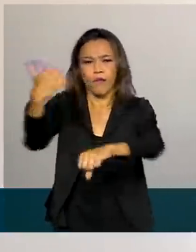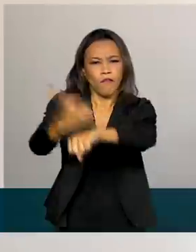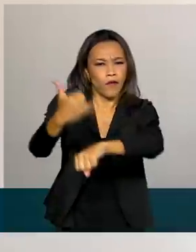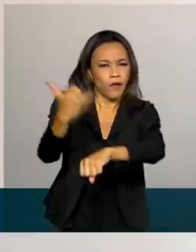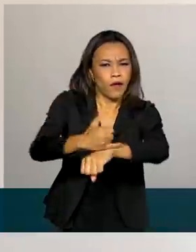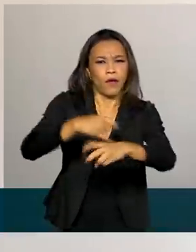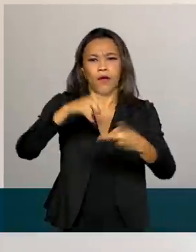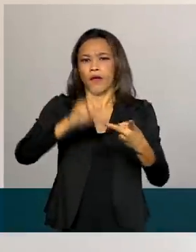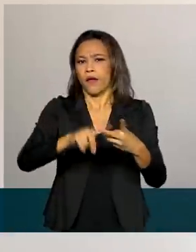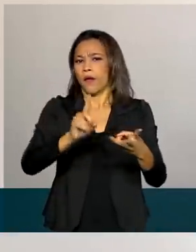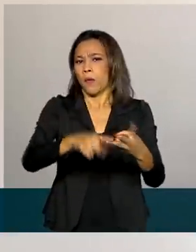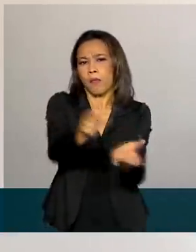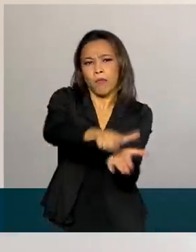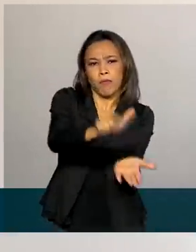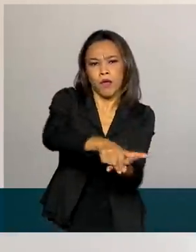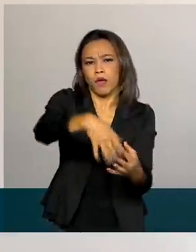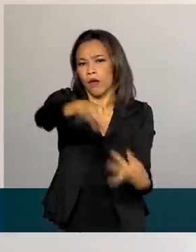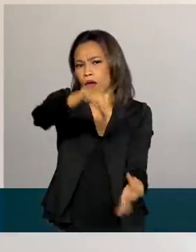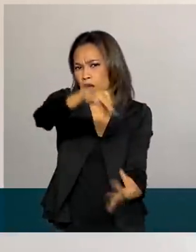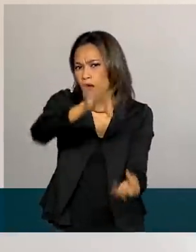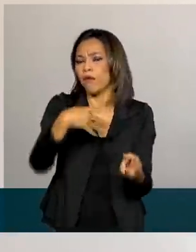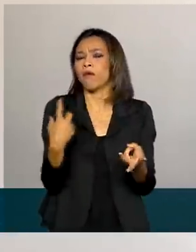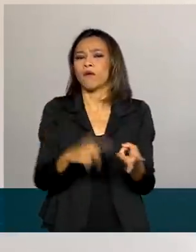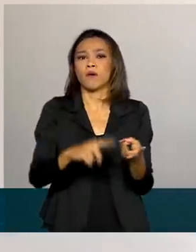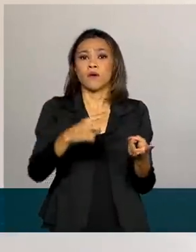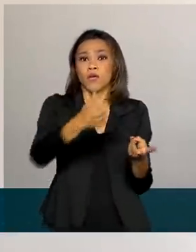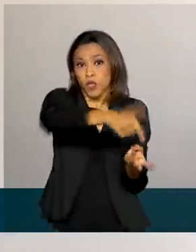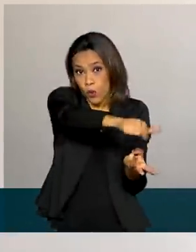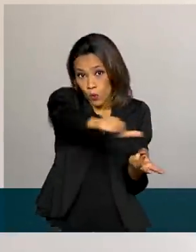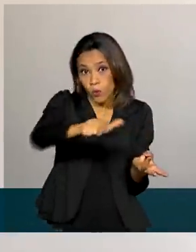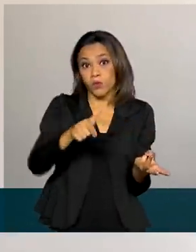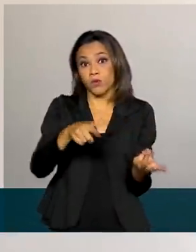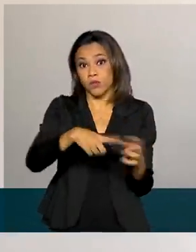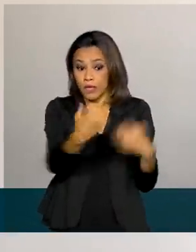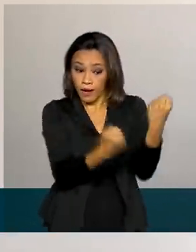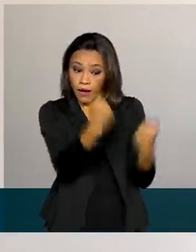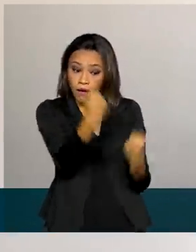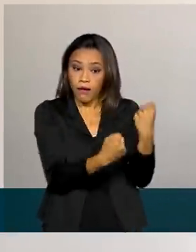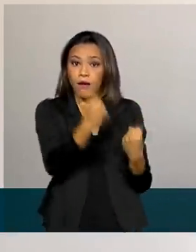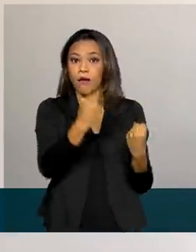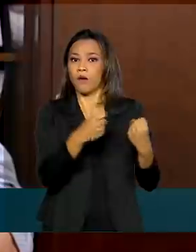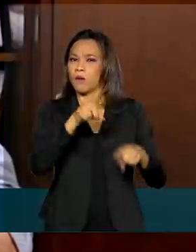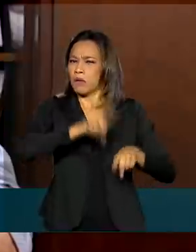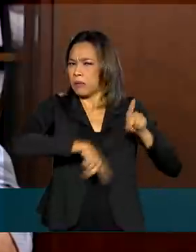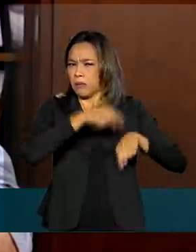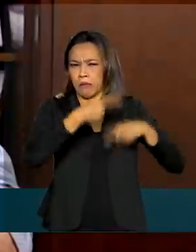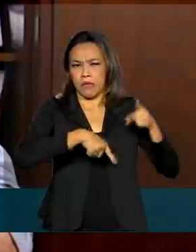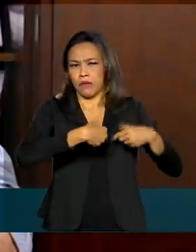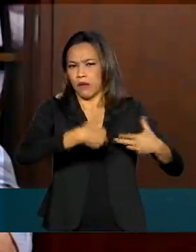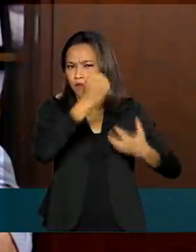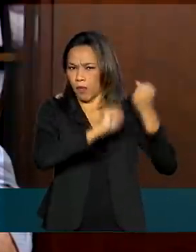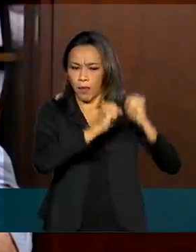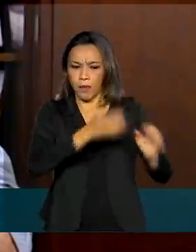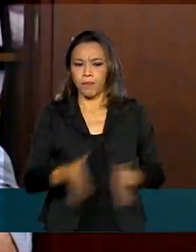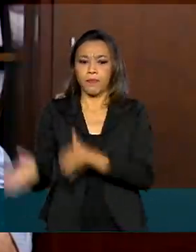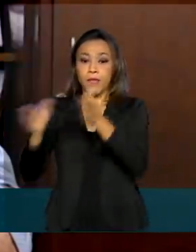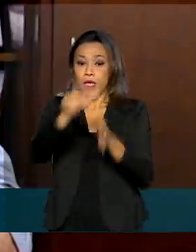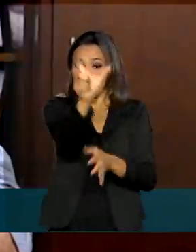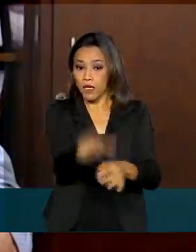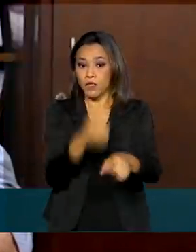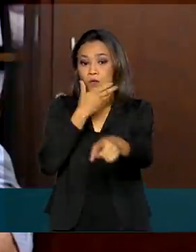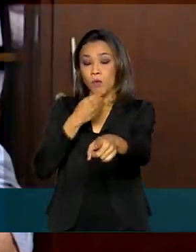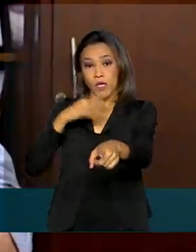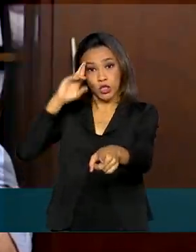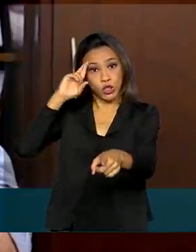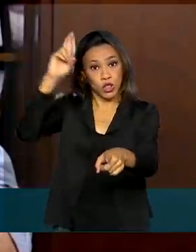celulose, até segmentos de maior valor agregado, como automóveis e máquinas e equipamentos. Irã é diretor financeiro de